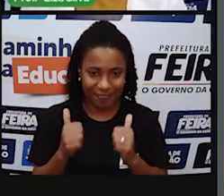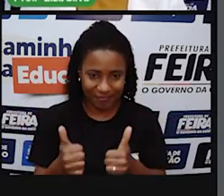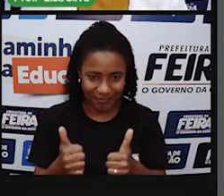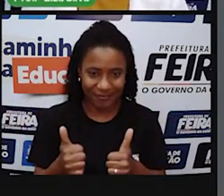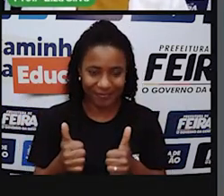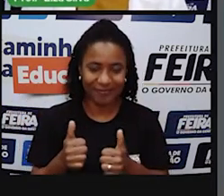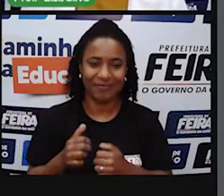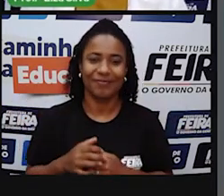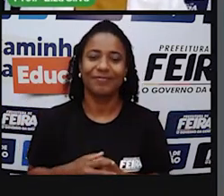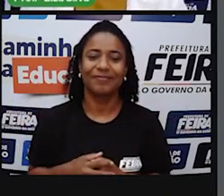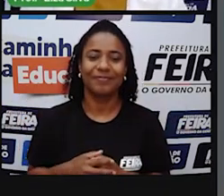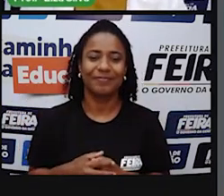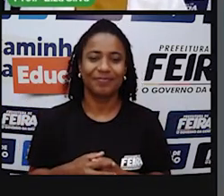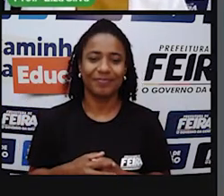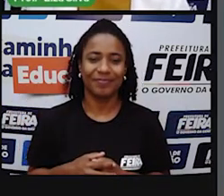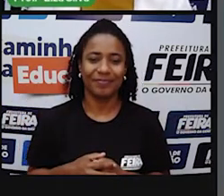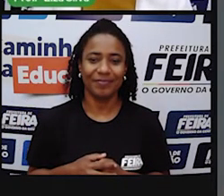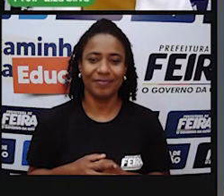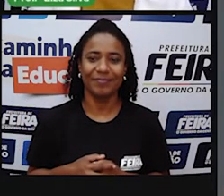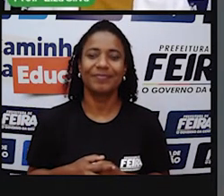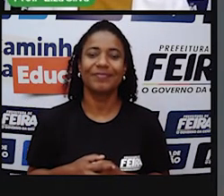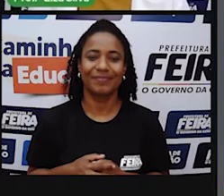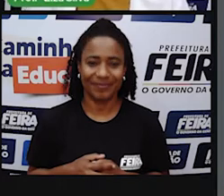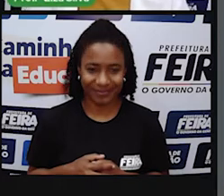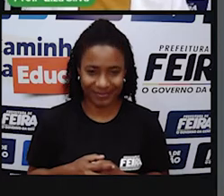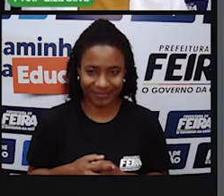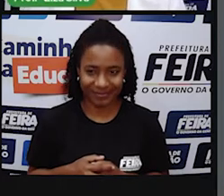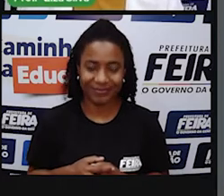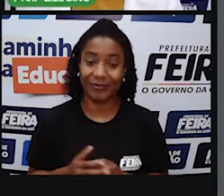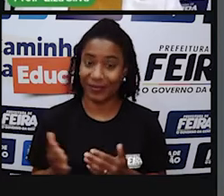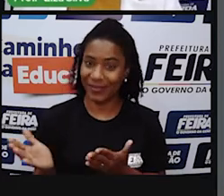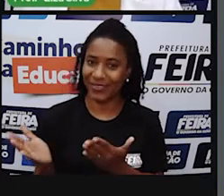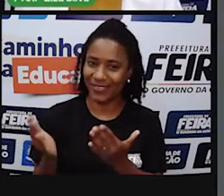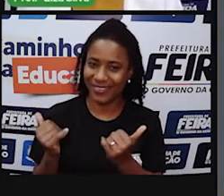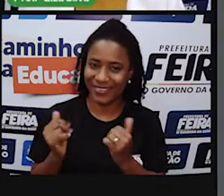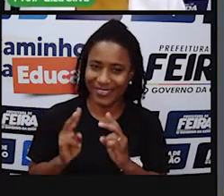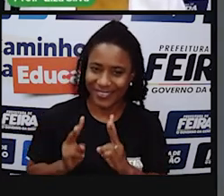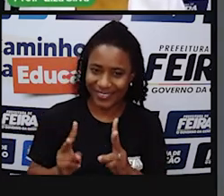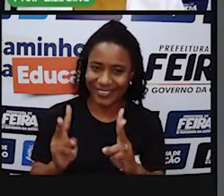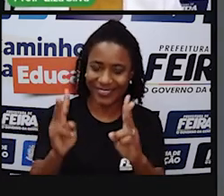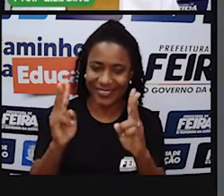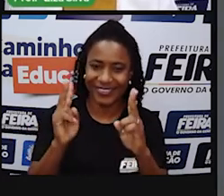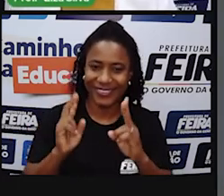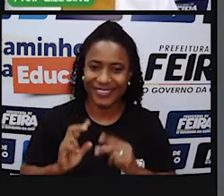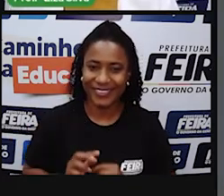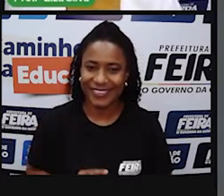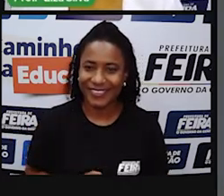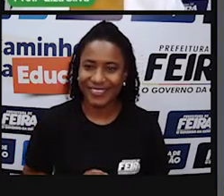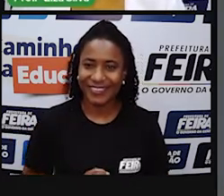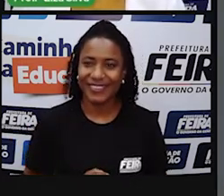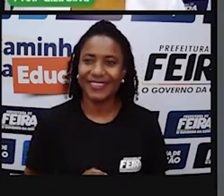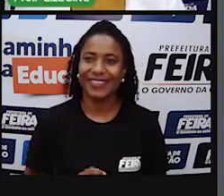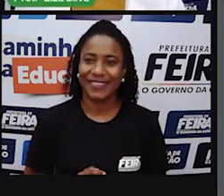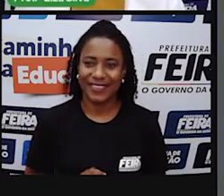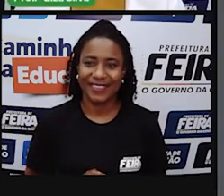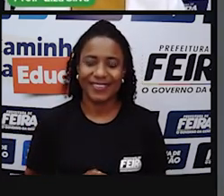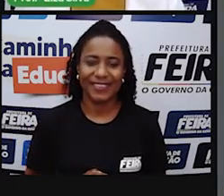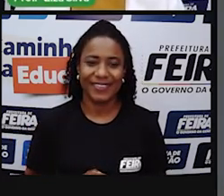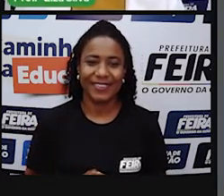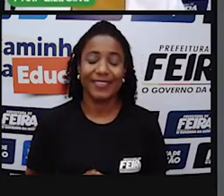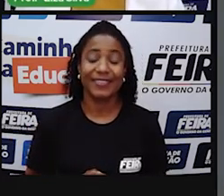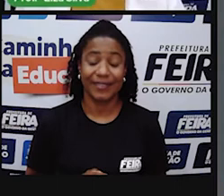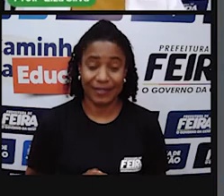ou sua professora. Ok? Let's go. Vamos juntos. Vamos